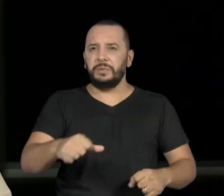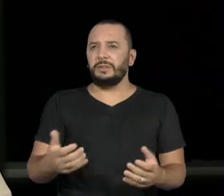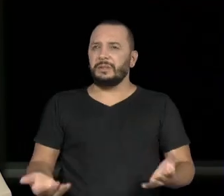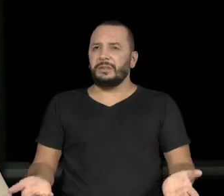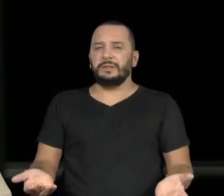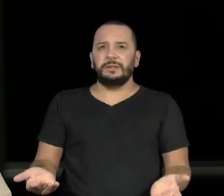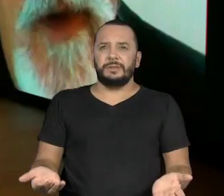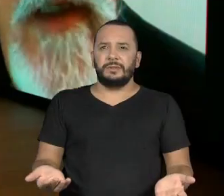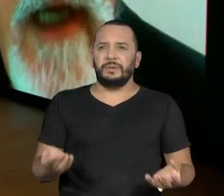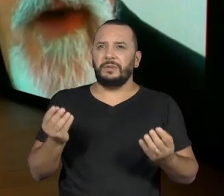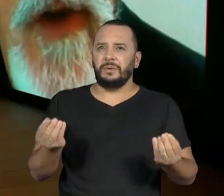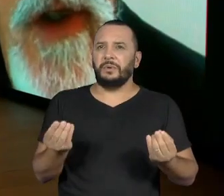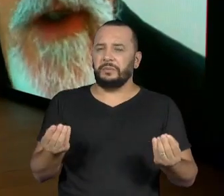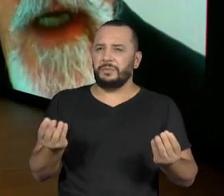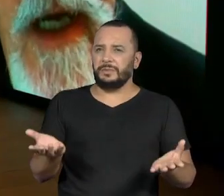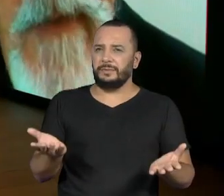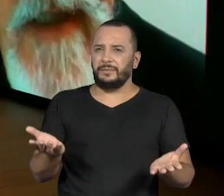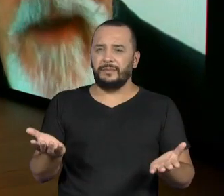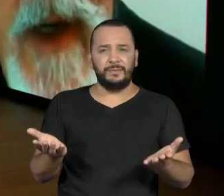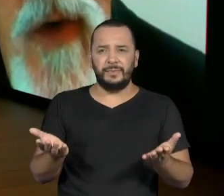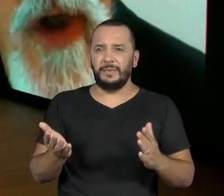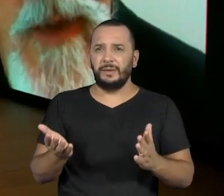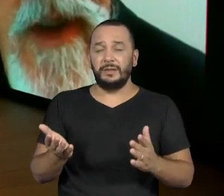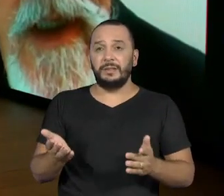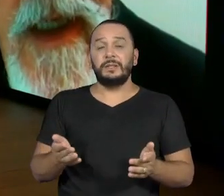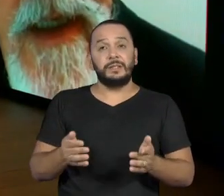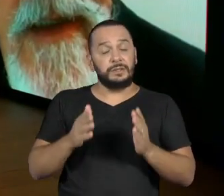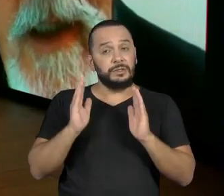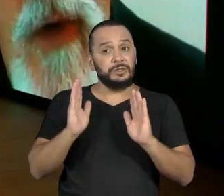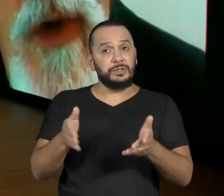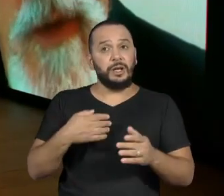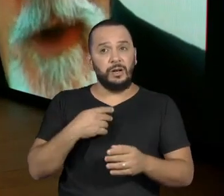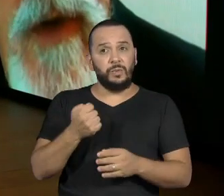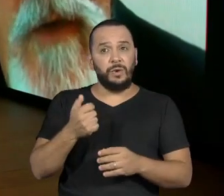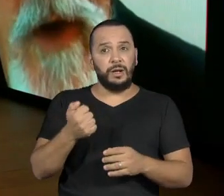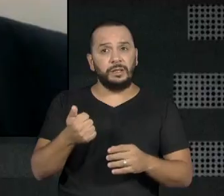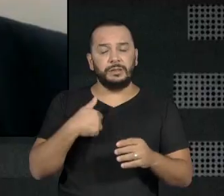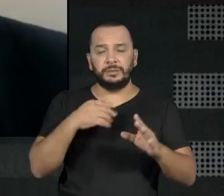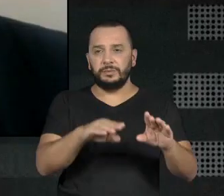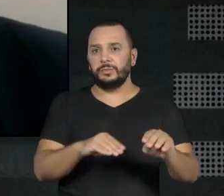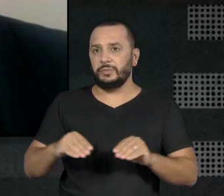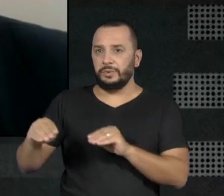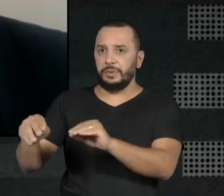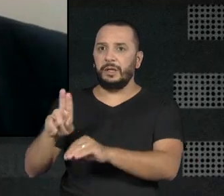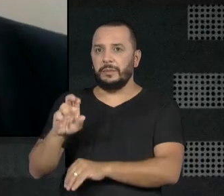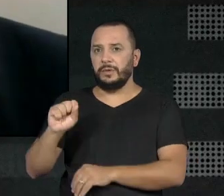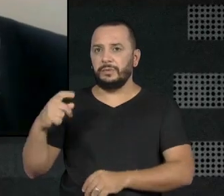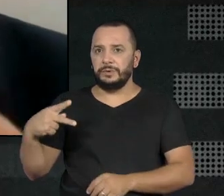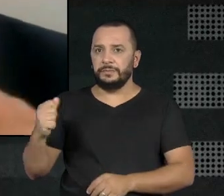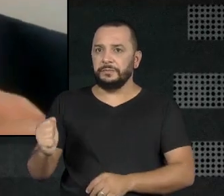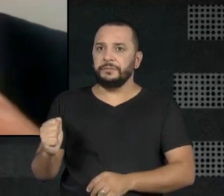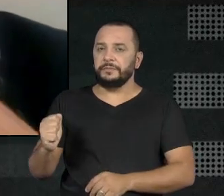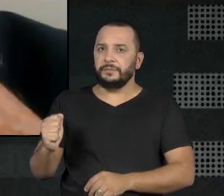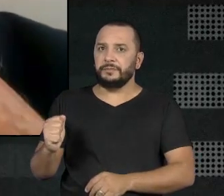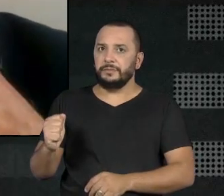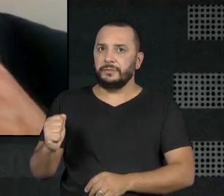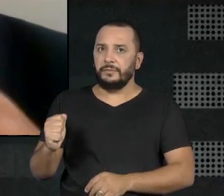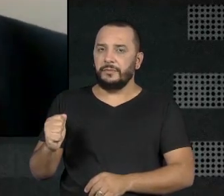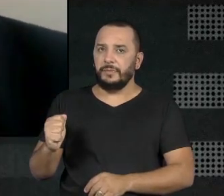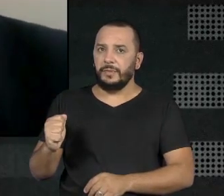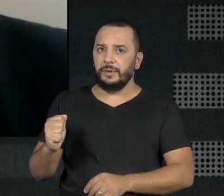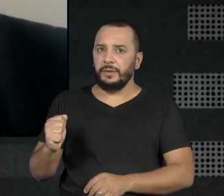escola. Eu já estava num processo de passar para a USP, ele é o último ano do Dr. Alfredo Mesquita, tanto que ele ficou fazendo